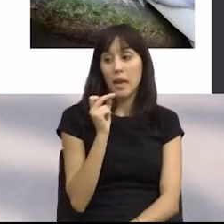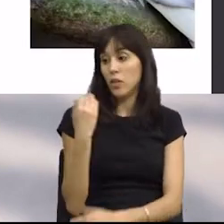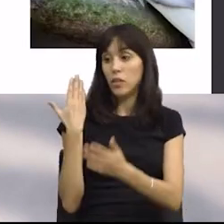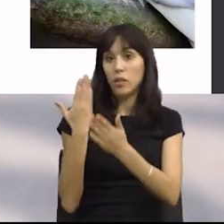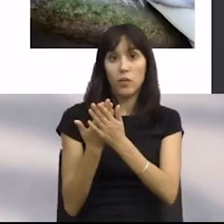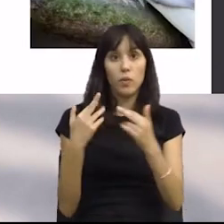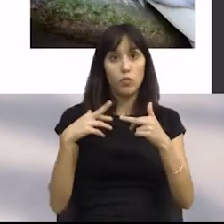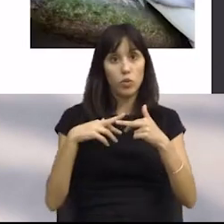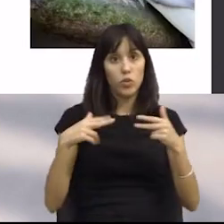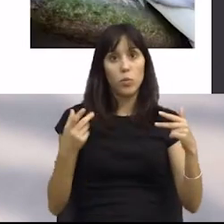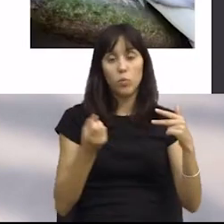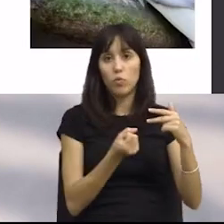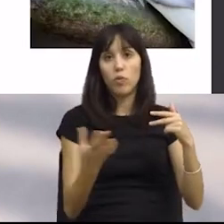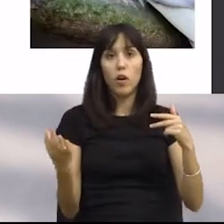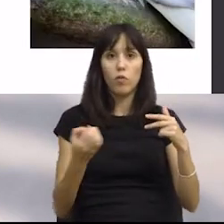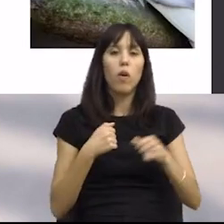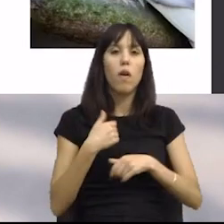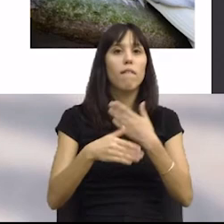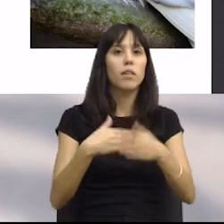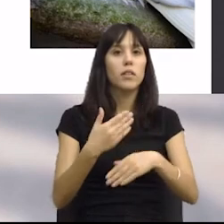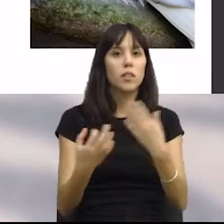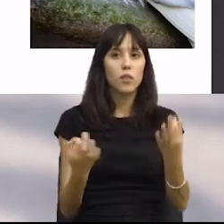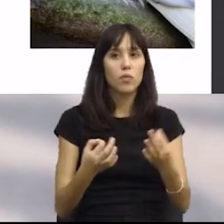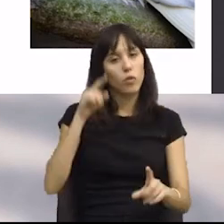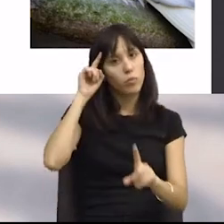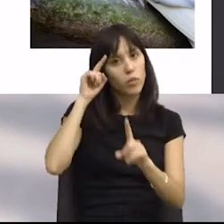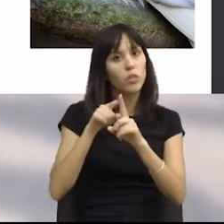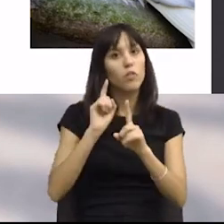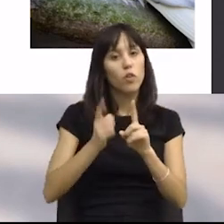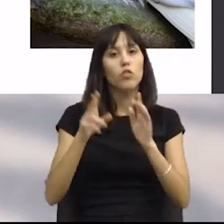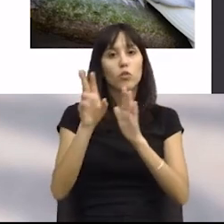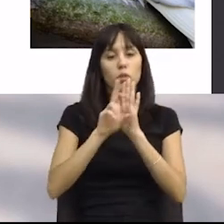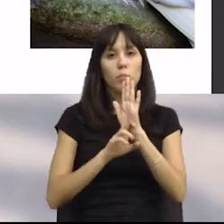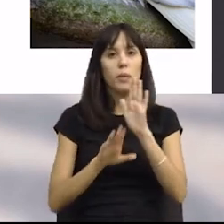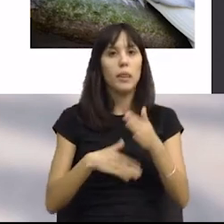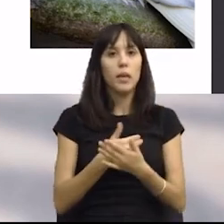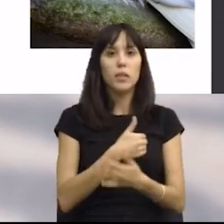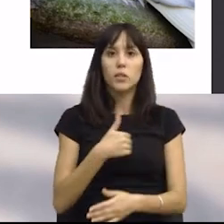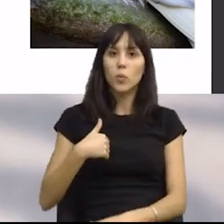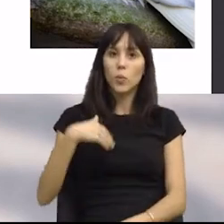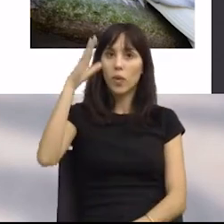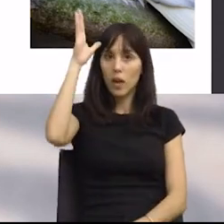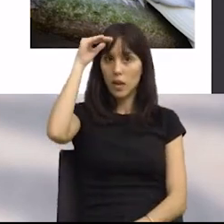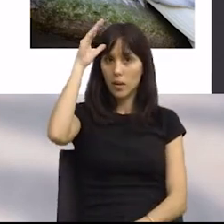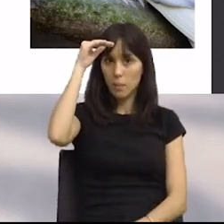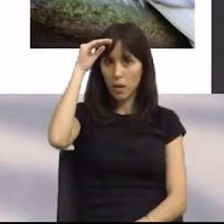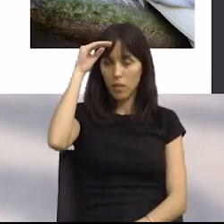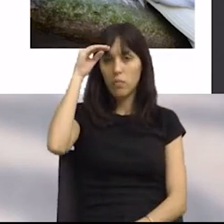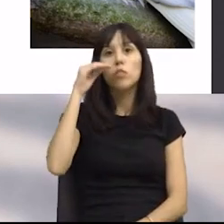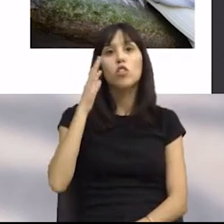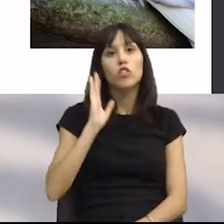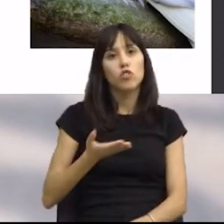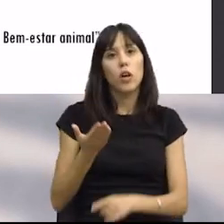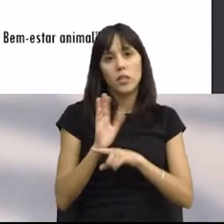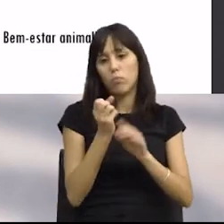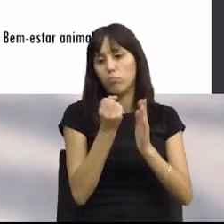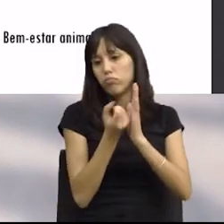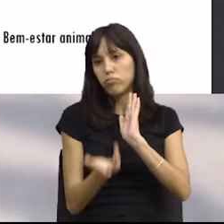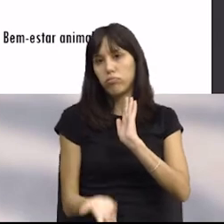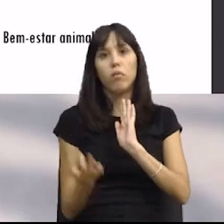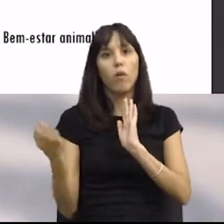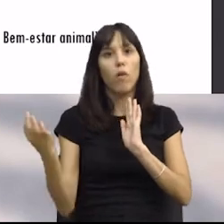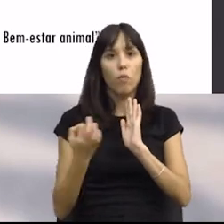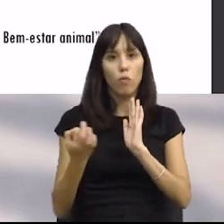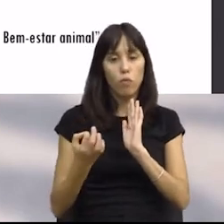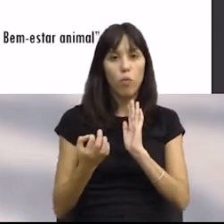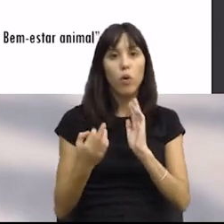municípios têm avançado no sentido de ter, então, regulamentos para o bem-estar e para a saúde animal. São diversos exemplos, na realidade são